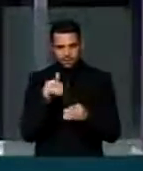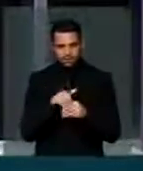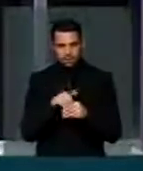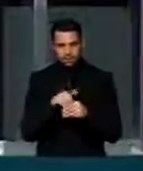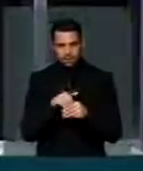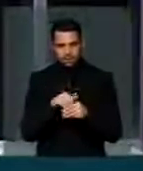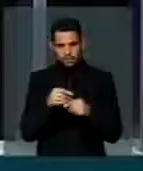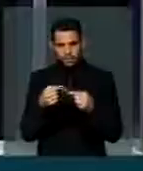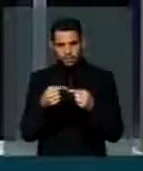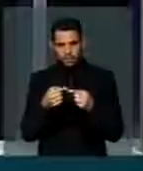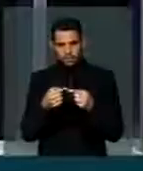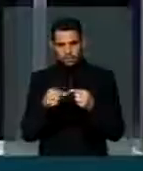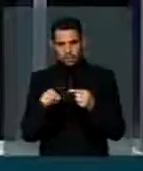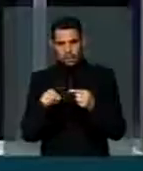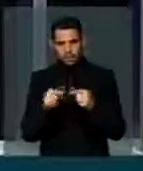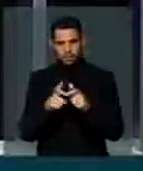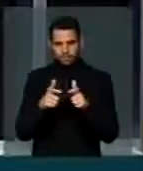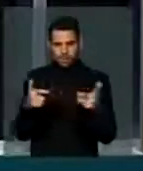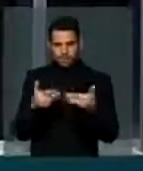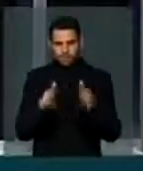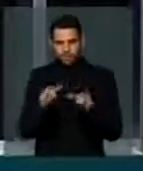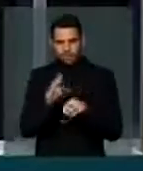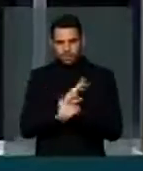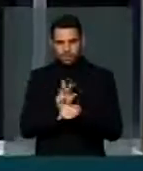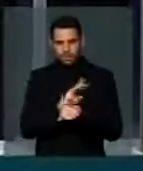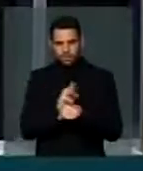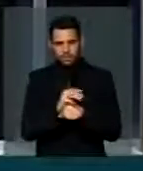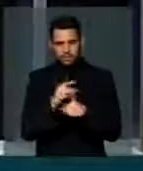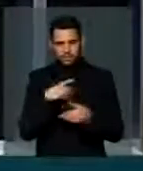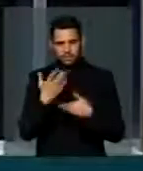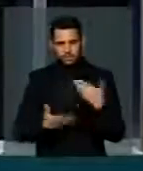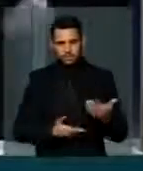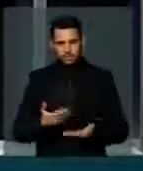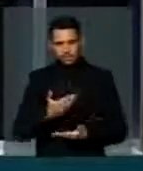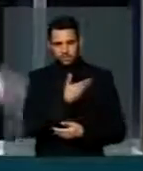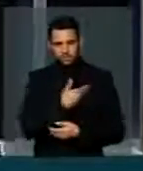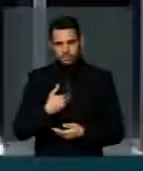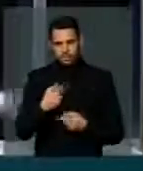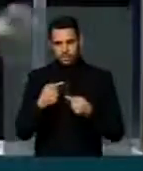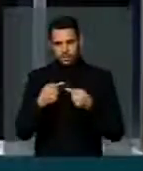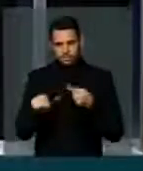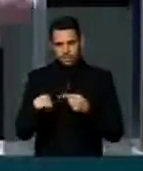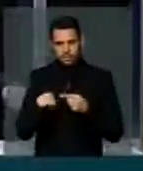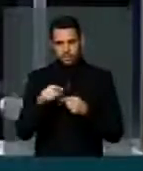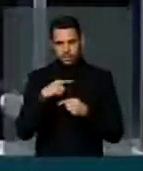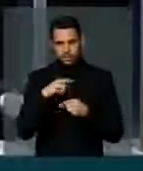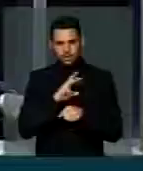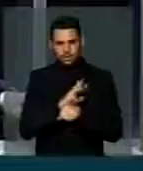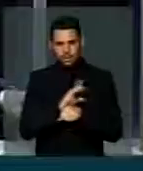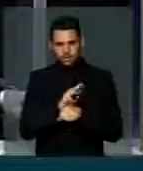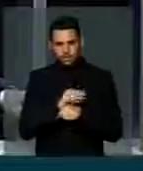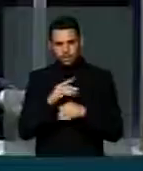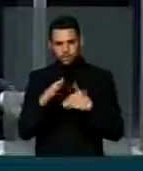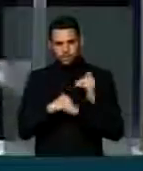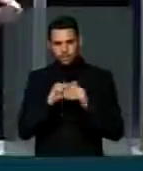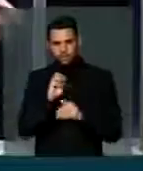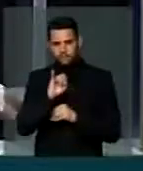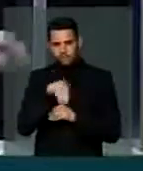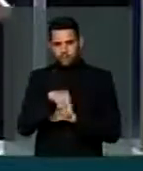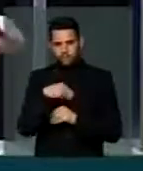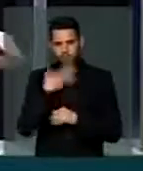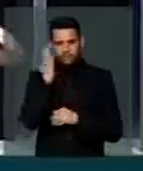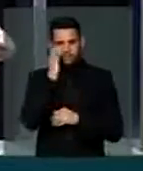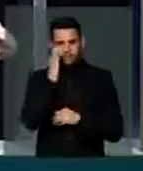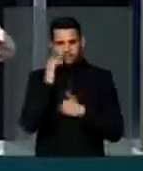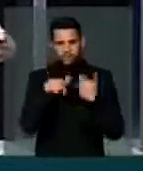votei contra a ampliação da terceirização para o serviço público. E votarei contra a terceirização da atividade FIM, porque